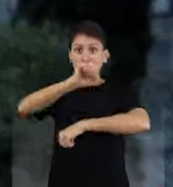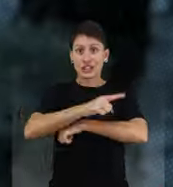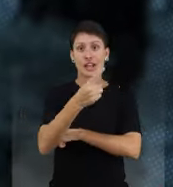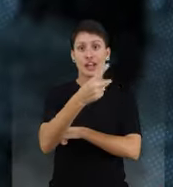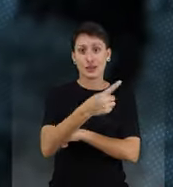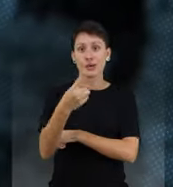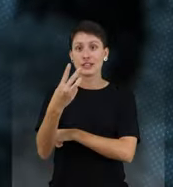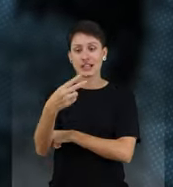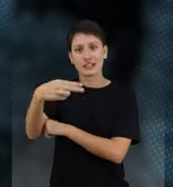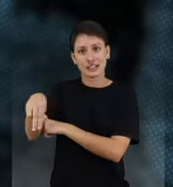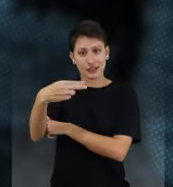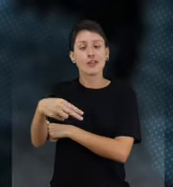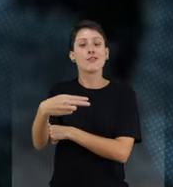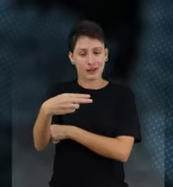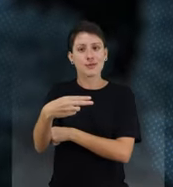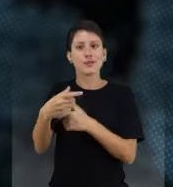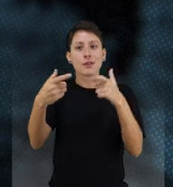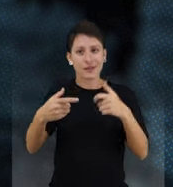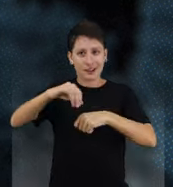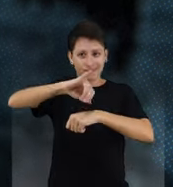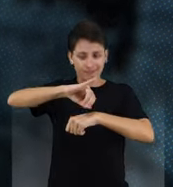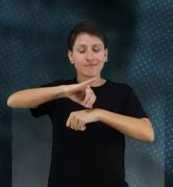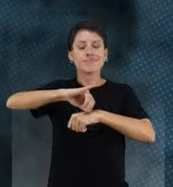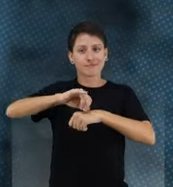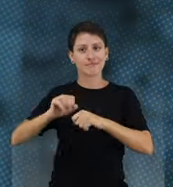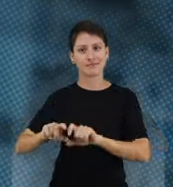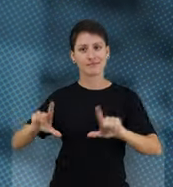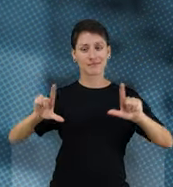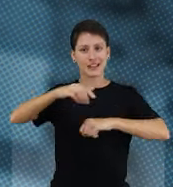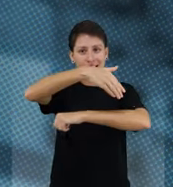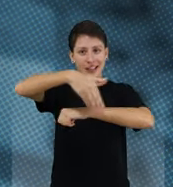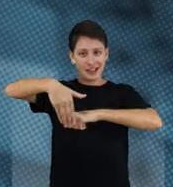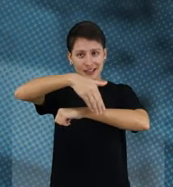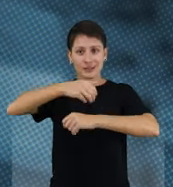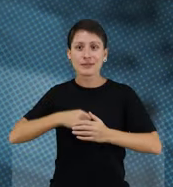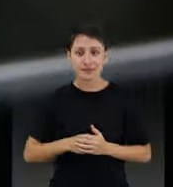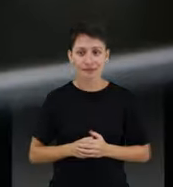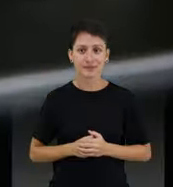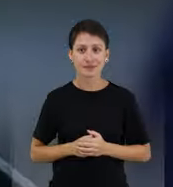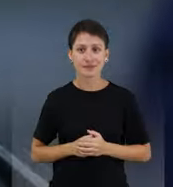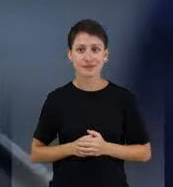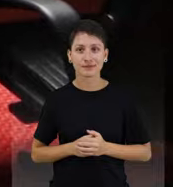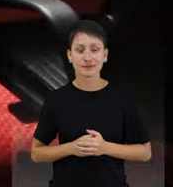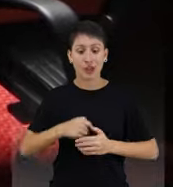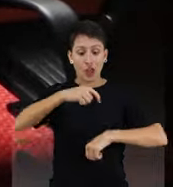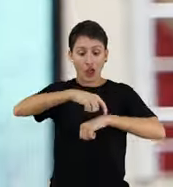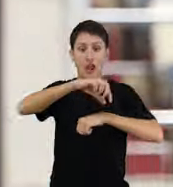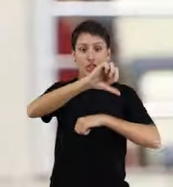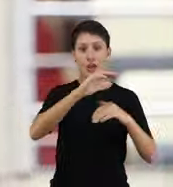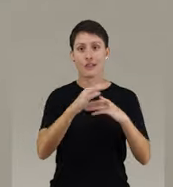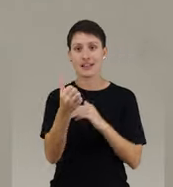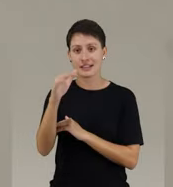Lages, nos dias 12 e 13 de novembro, no Centro Serra Convention Center, das 9 às 18 horas. Acompanhe a sessão plenária